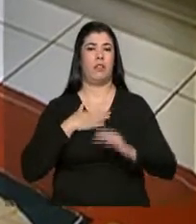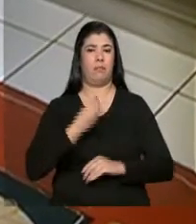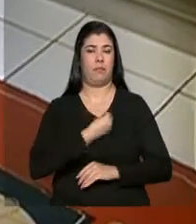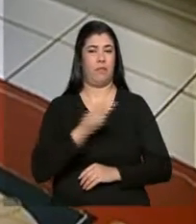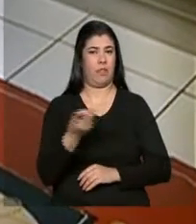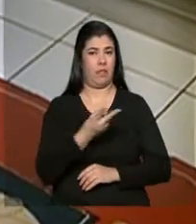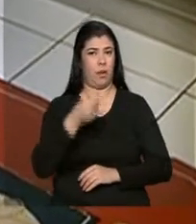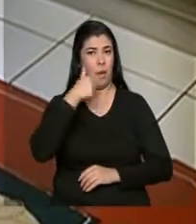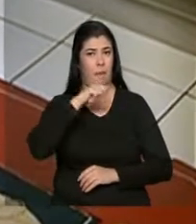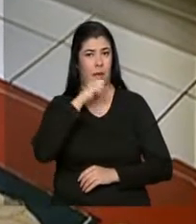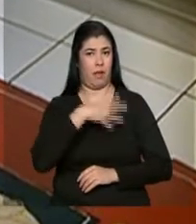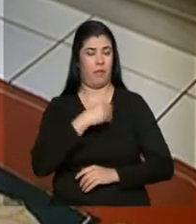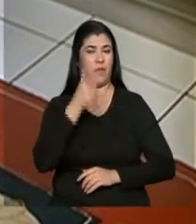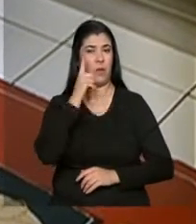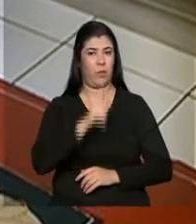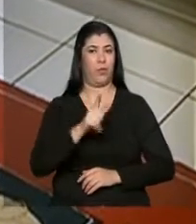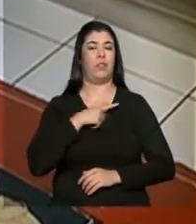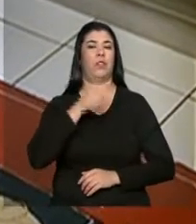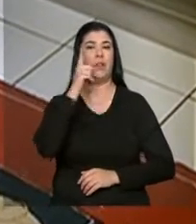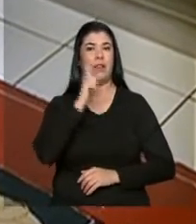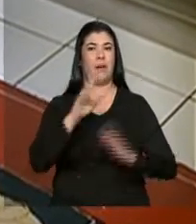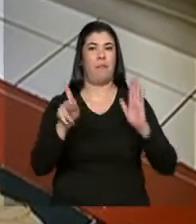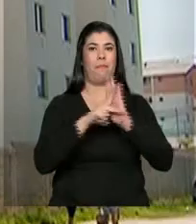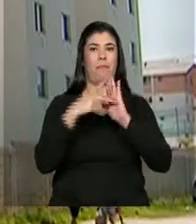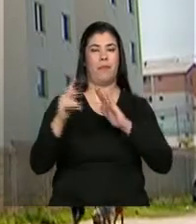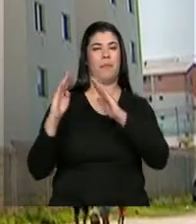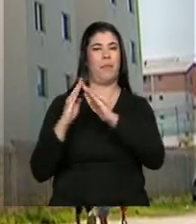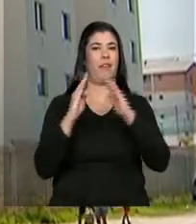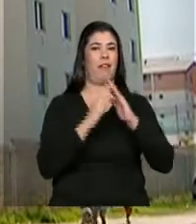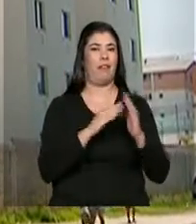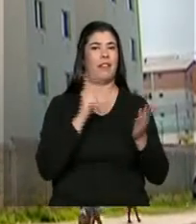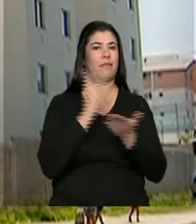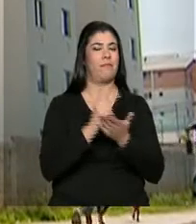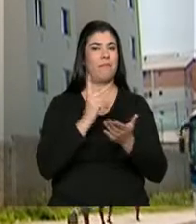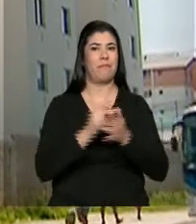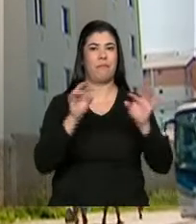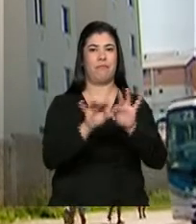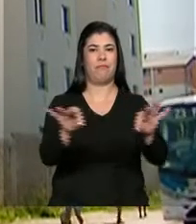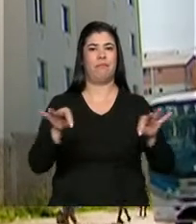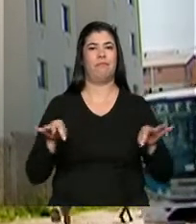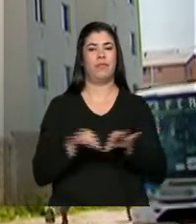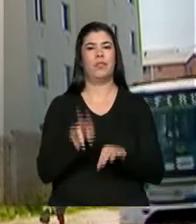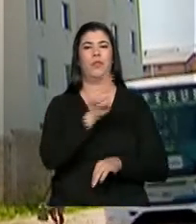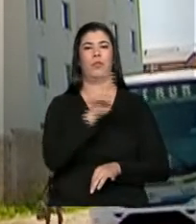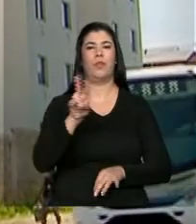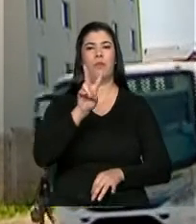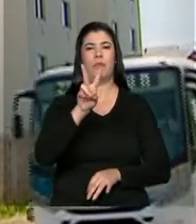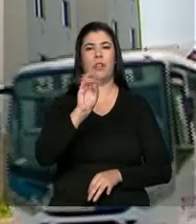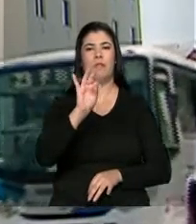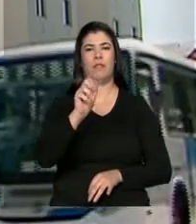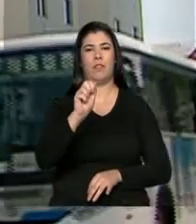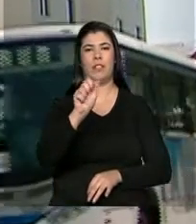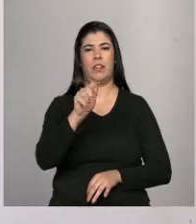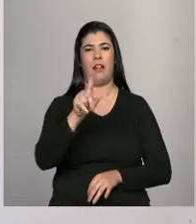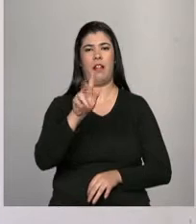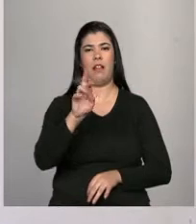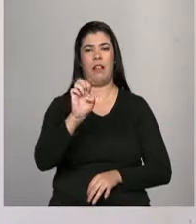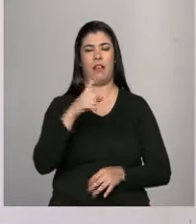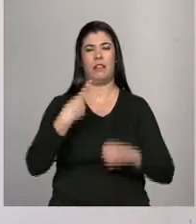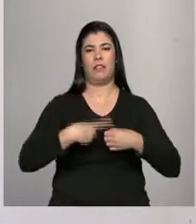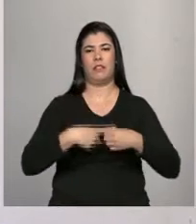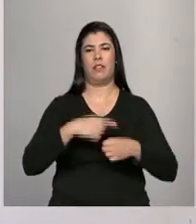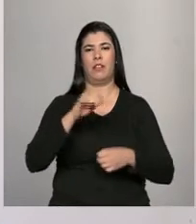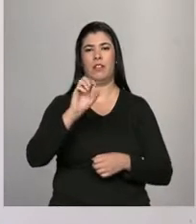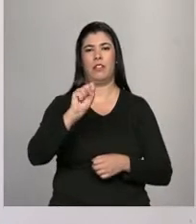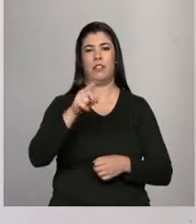conseguiram o benefício. Uma casa para cada uma e no mesmo residencial, o Vista Alegre 1, em São Gonçalo. Agora eu